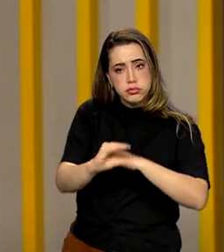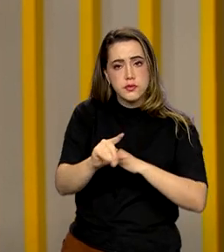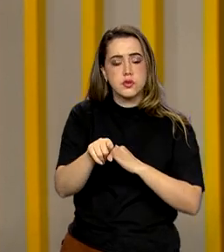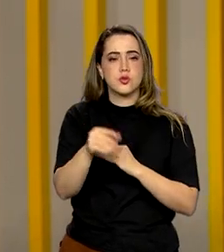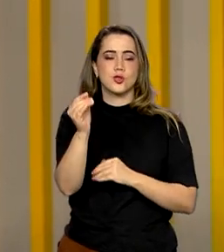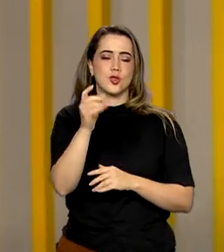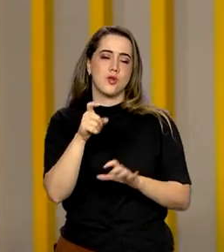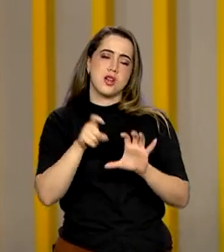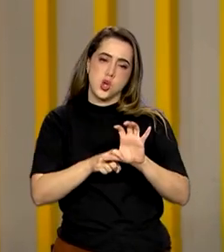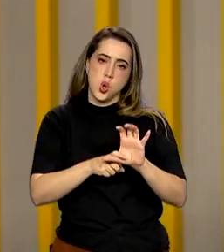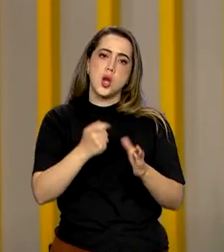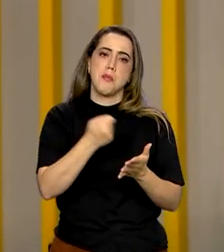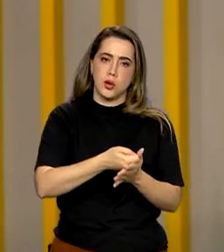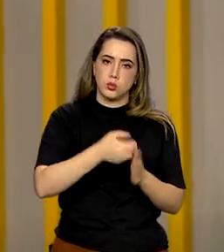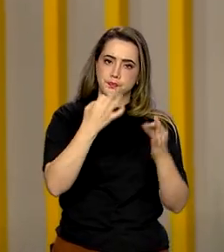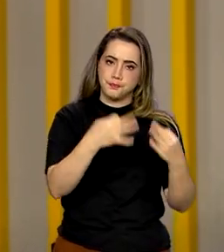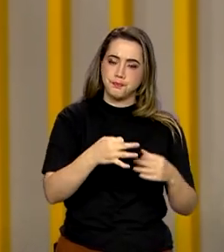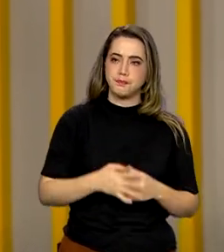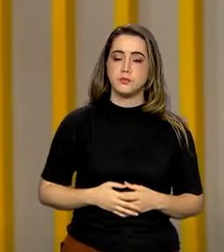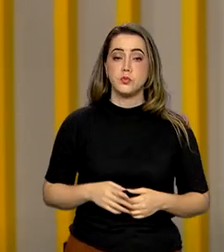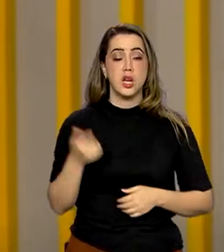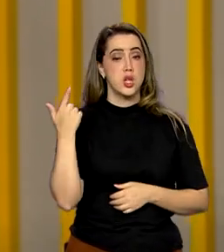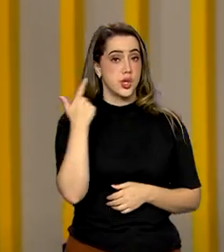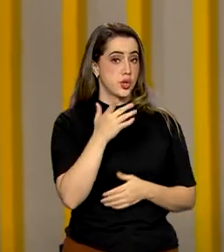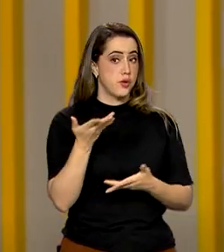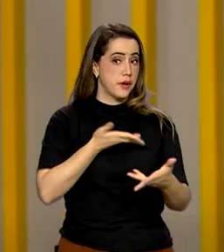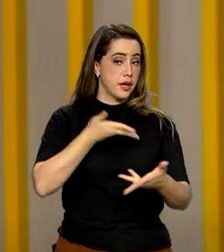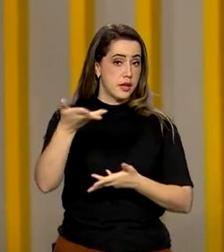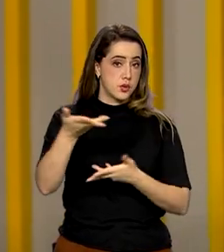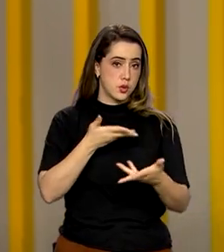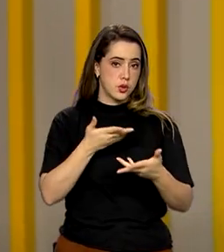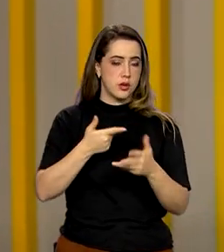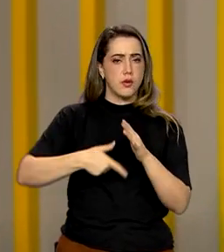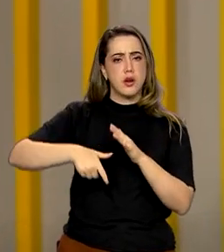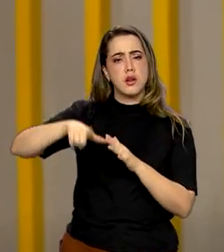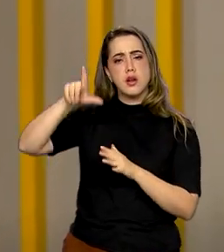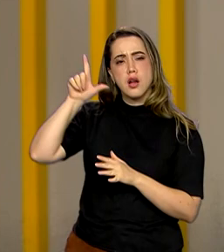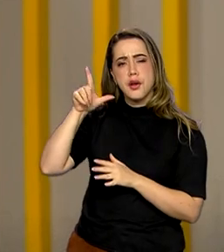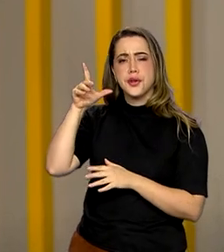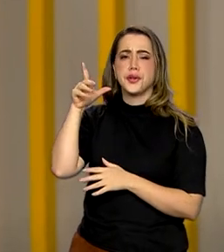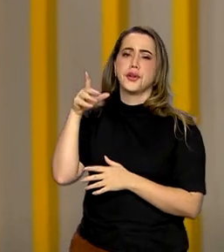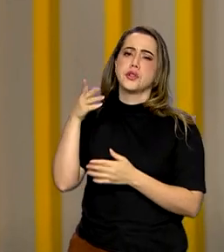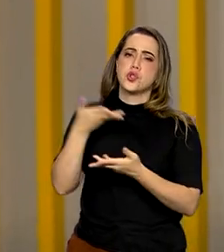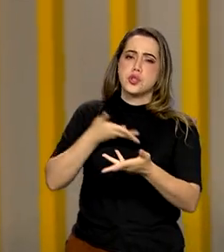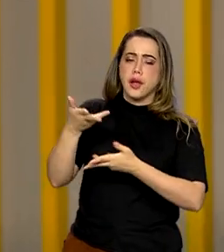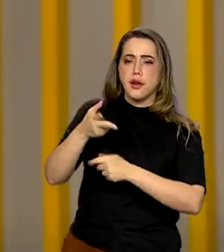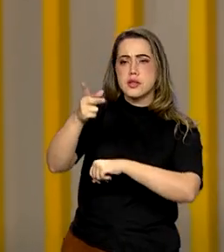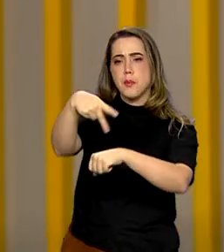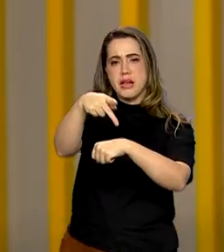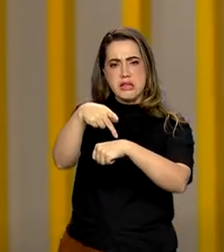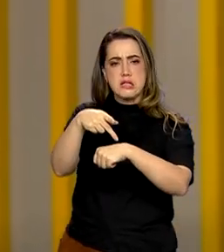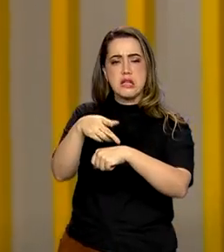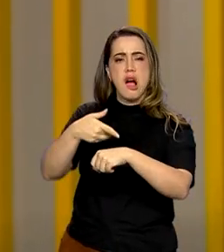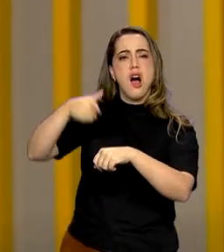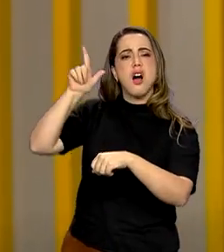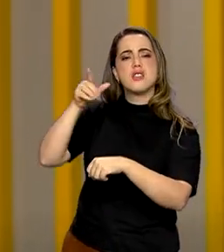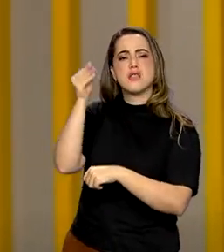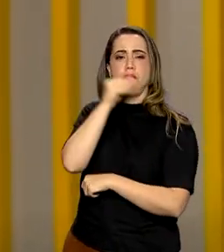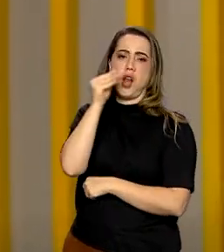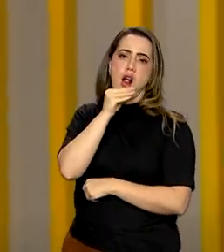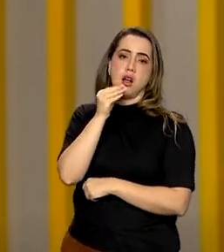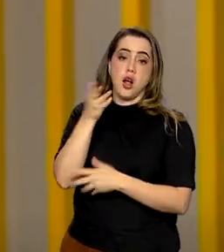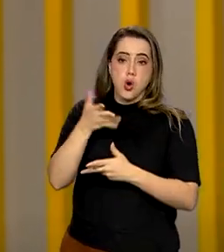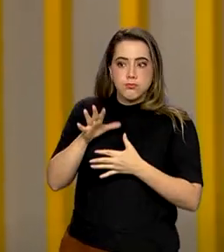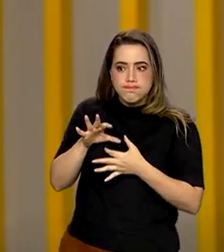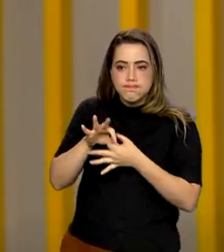E ao retomar as relações diplomáticas que andavam enfraquecidas, Brasil e Angola querem fortalecer as